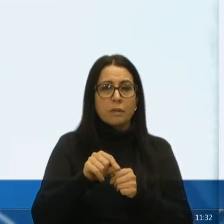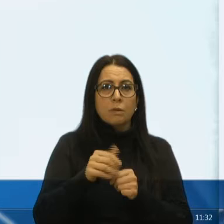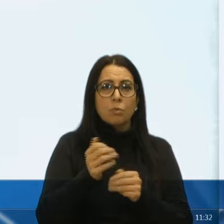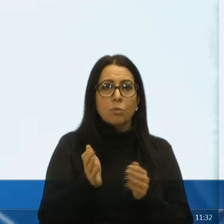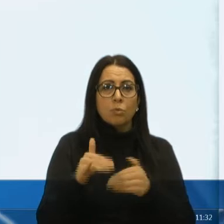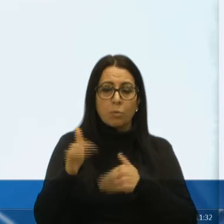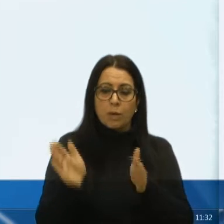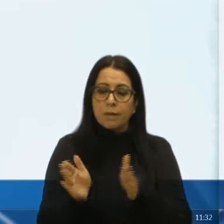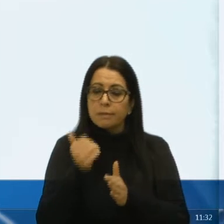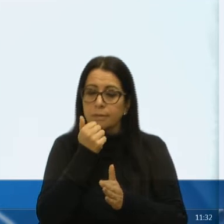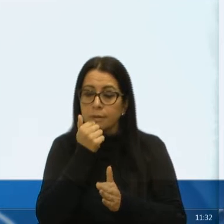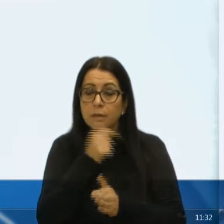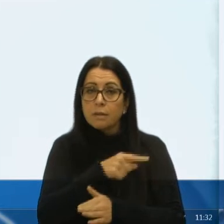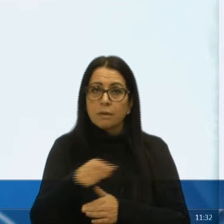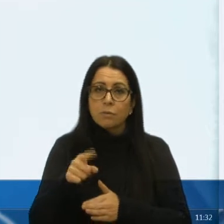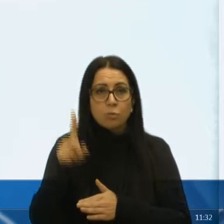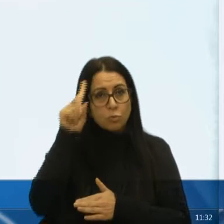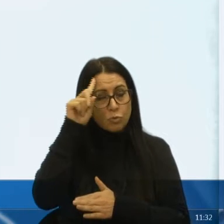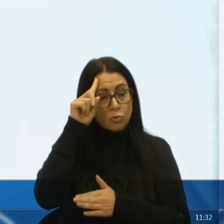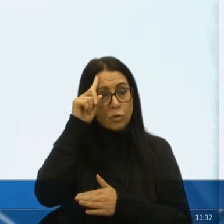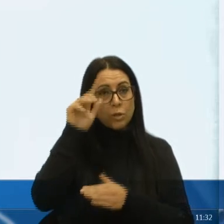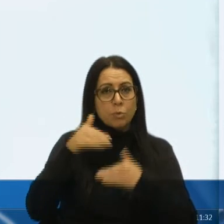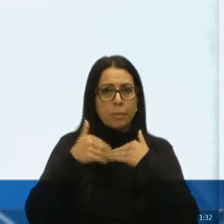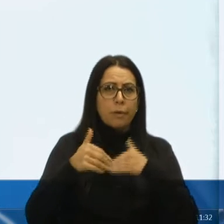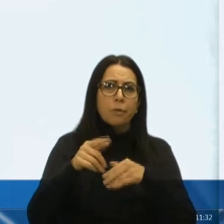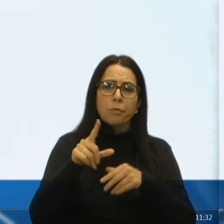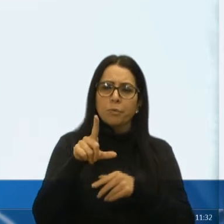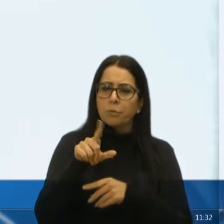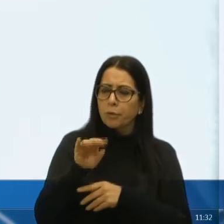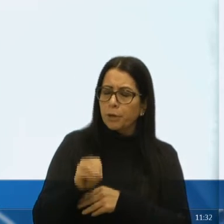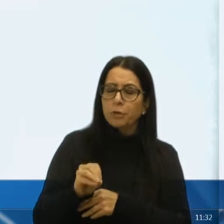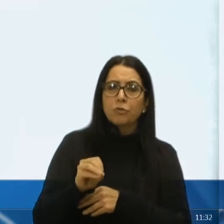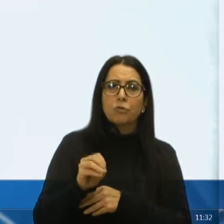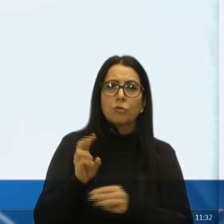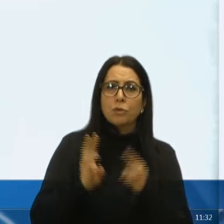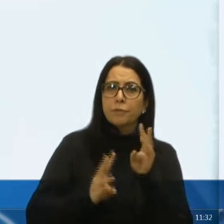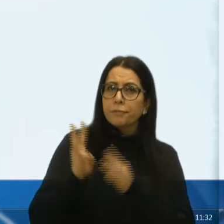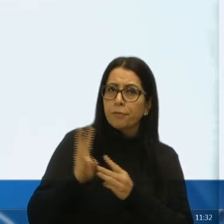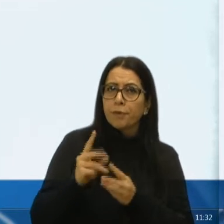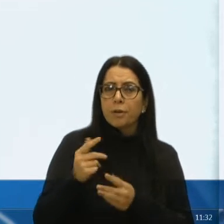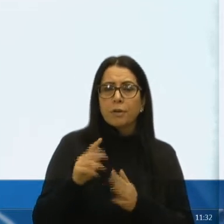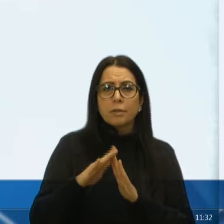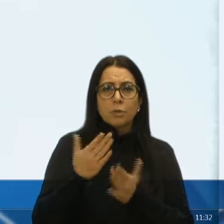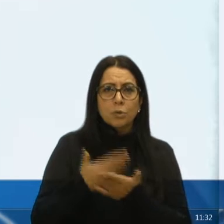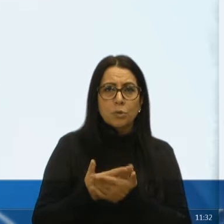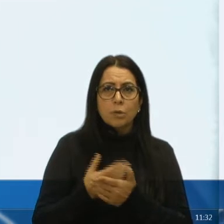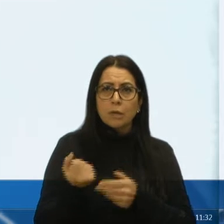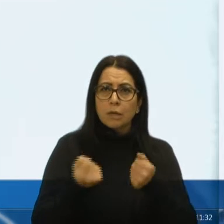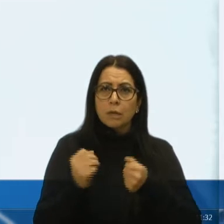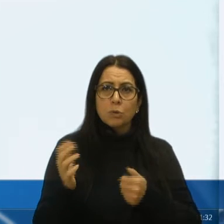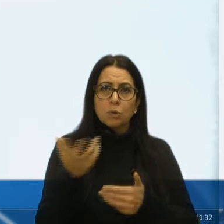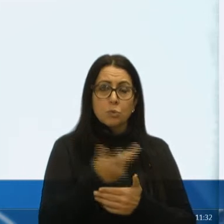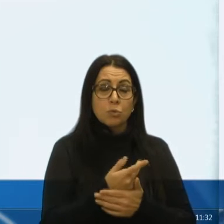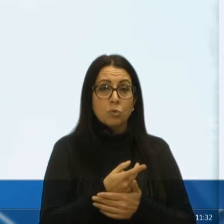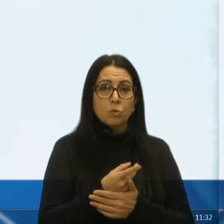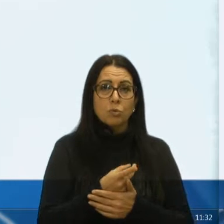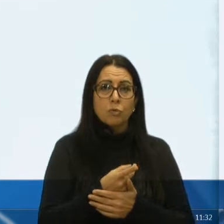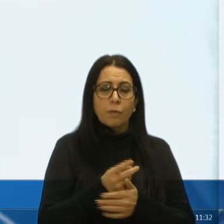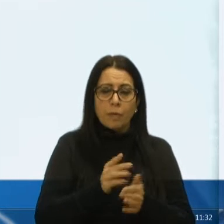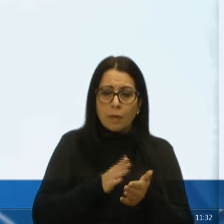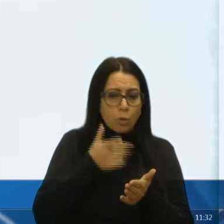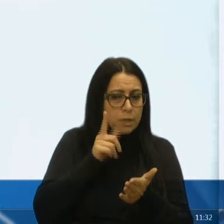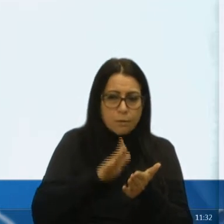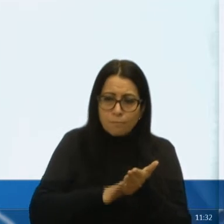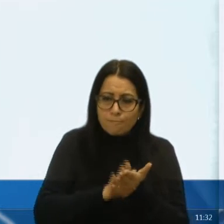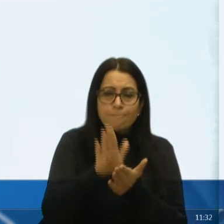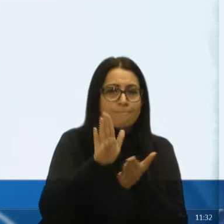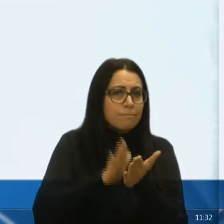todos os dias de chuva, caminhão do lixo, as vans escolares, carro, tudo, nos dias de chuva patinavam, não